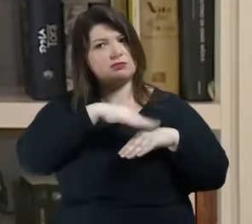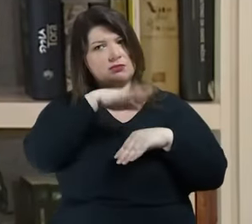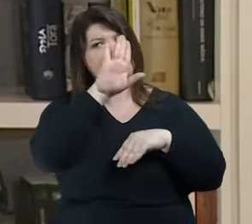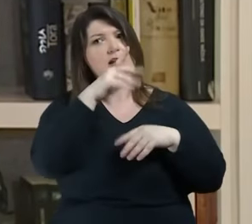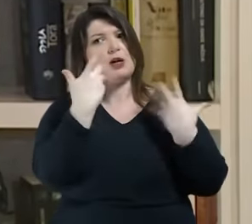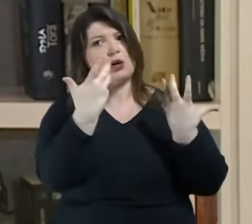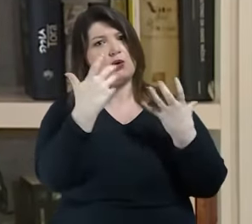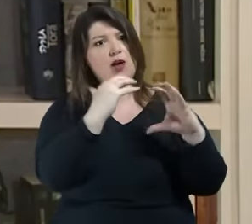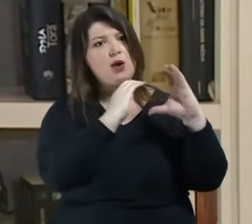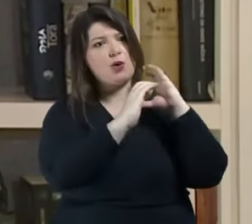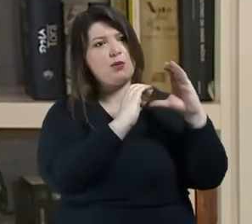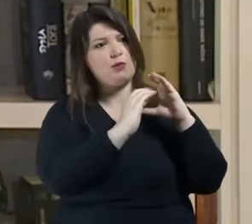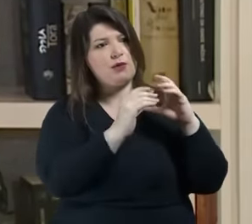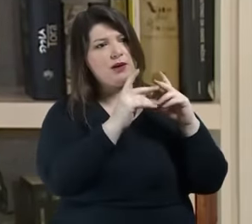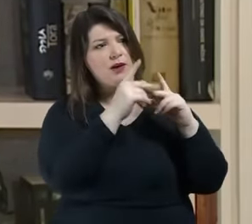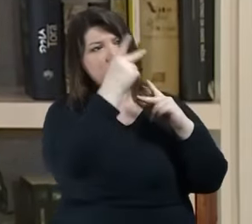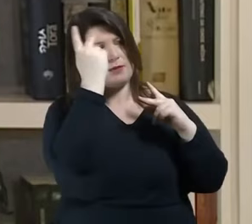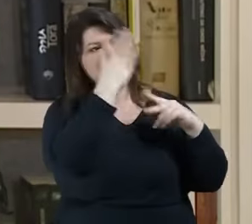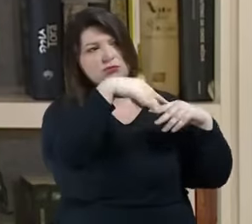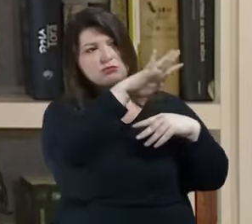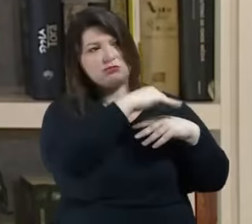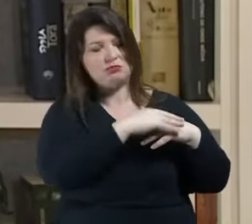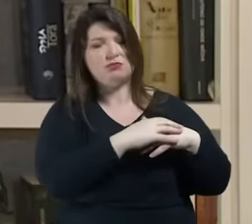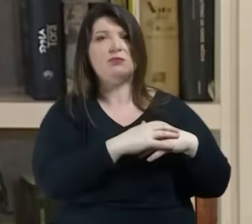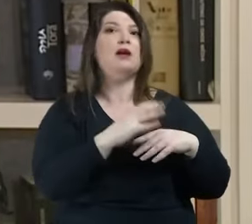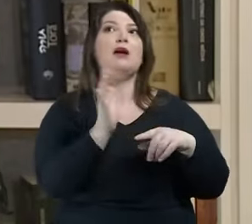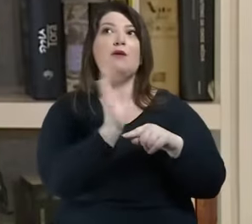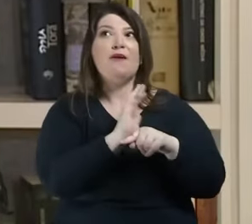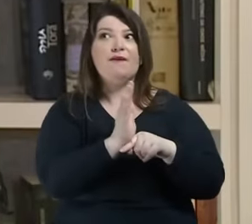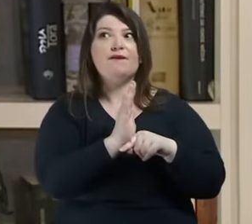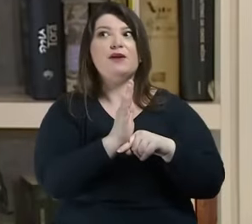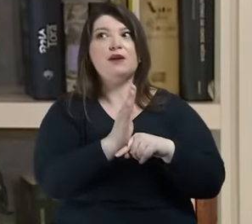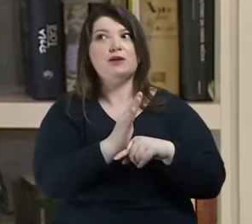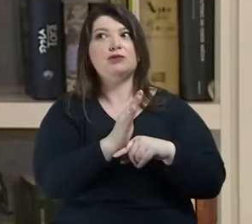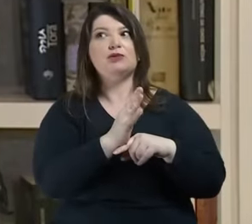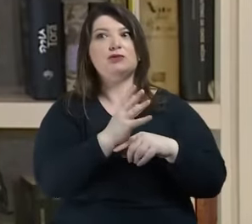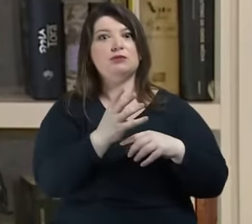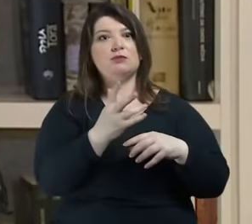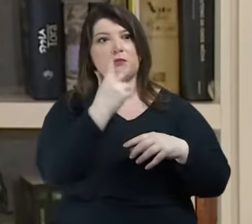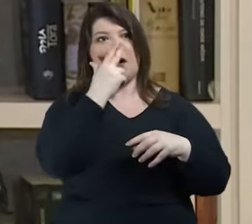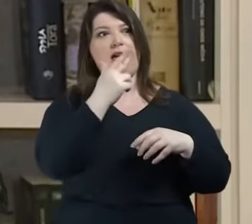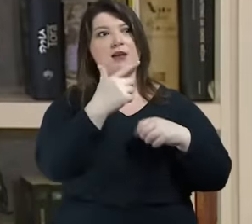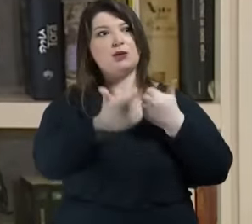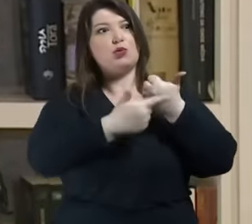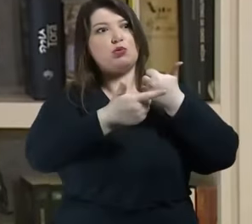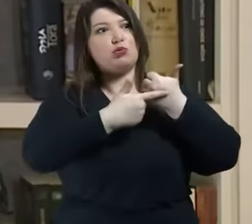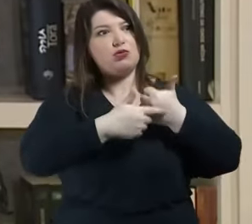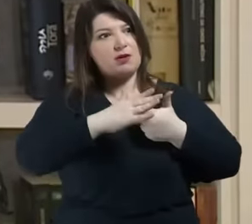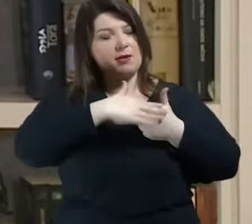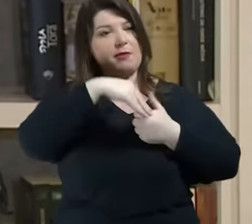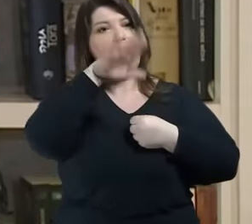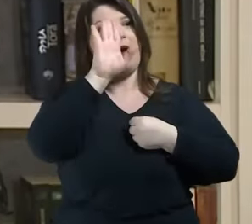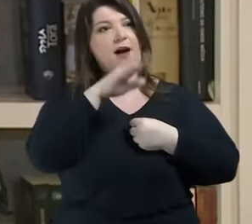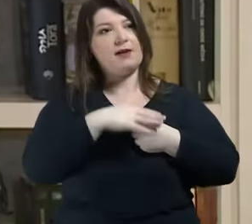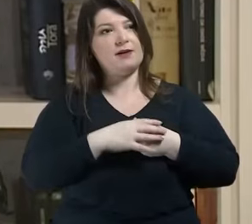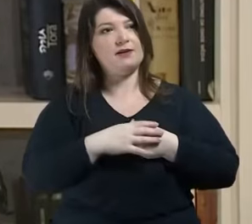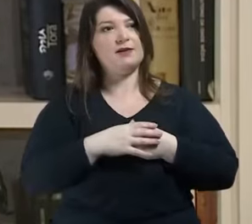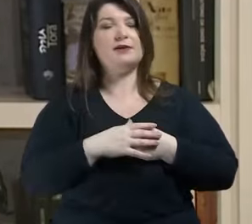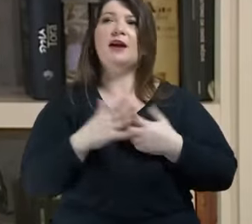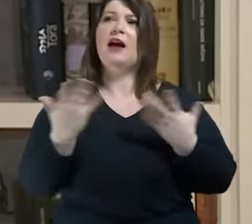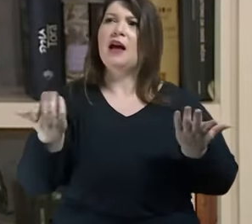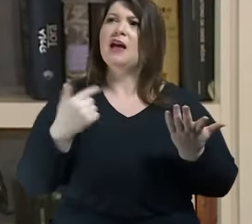esse público e esse vídeo bombou mais do que aquele outro e aquele que eu falei daquele livro denso e interessante